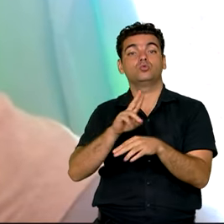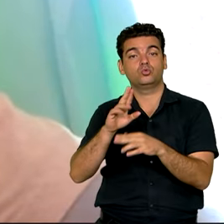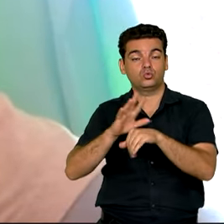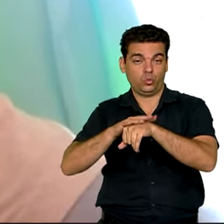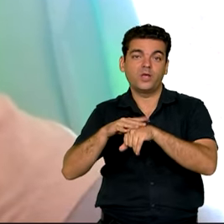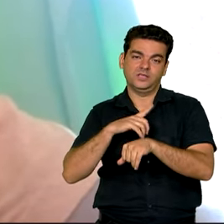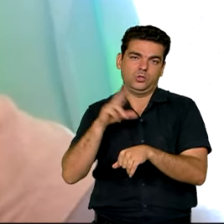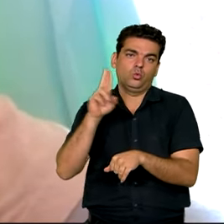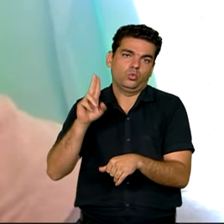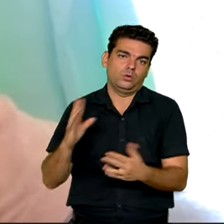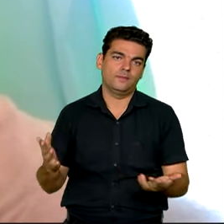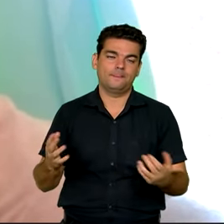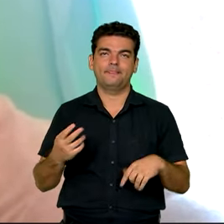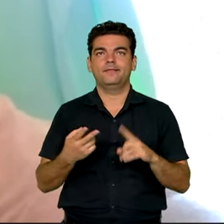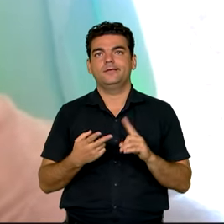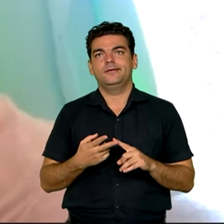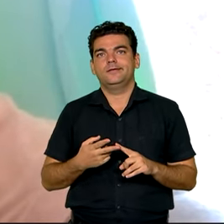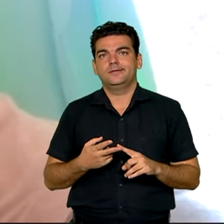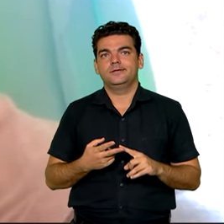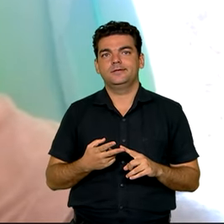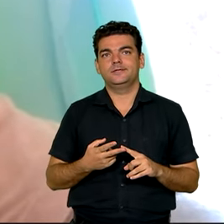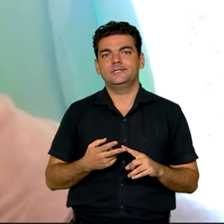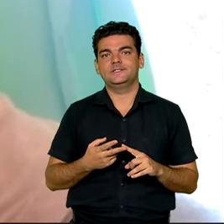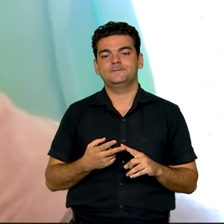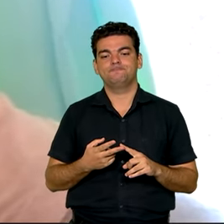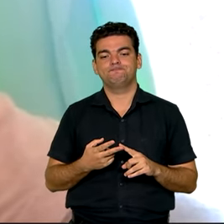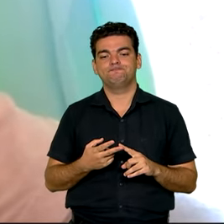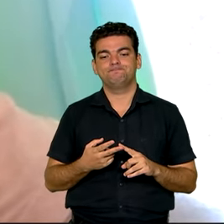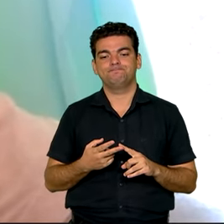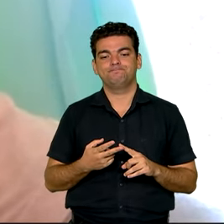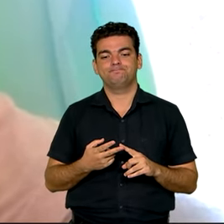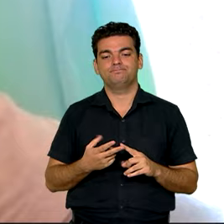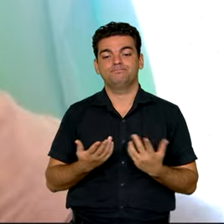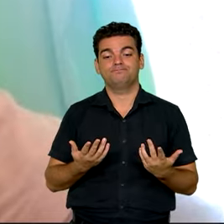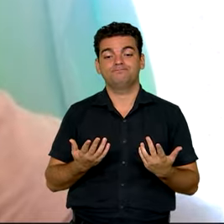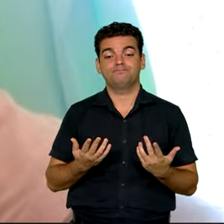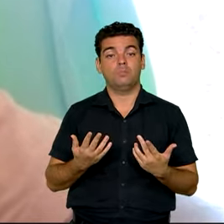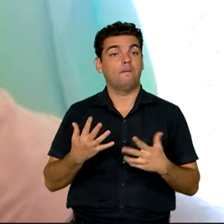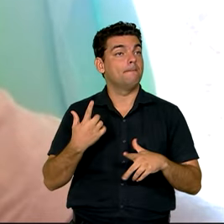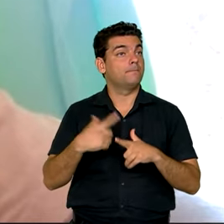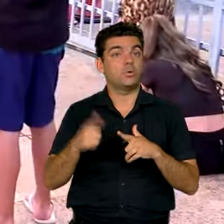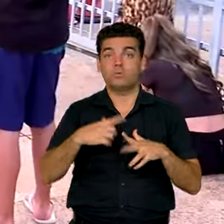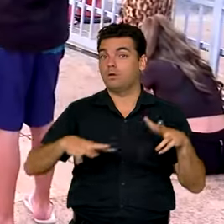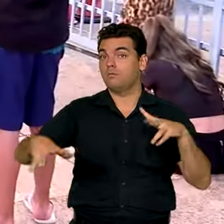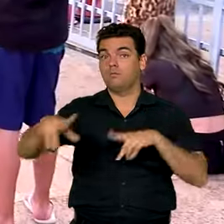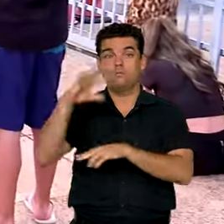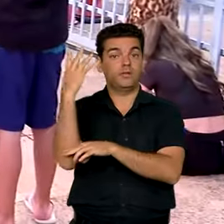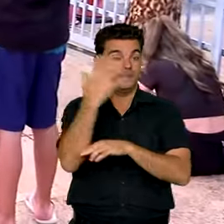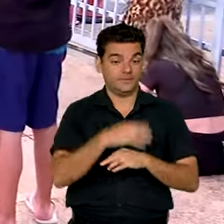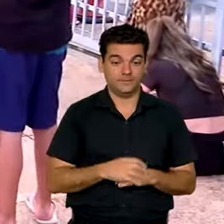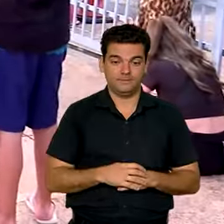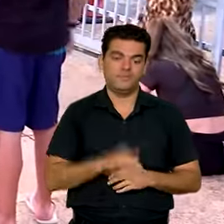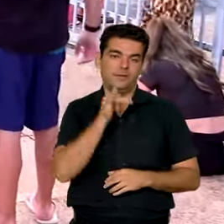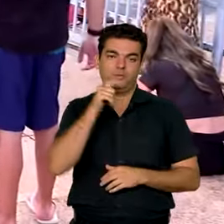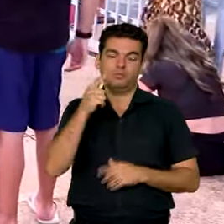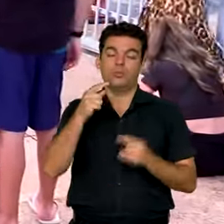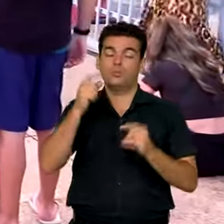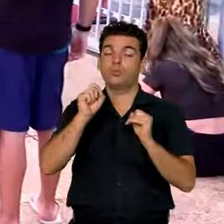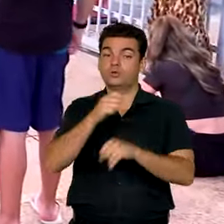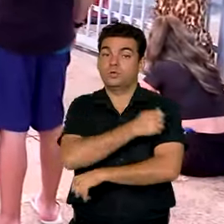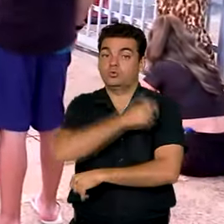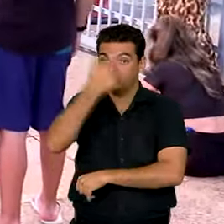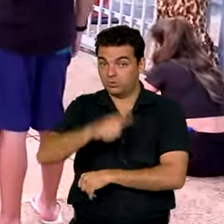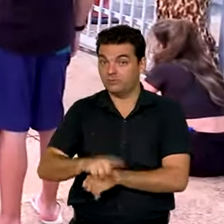Em caso de algum desastre ambiental. Também fazem a prova nesta